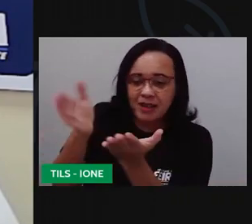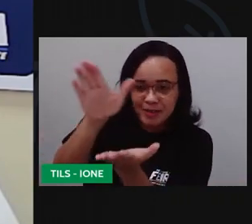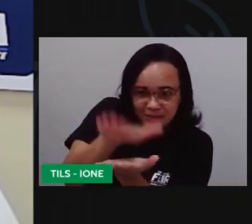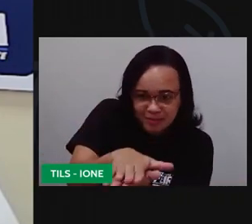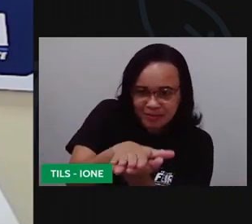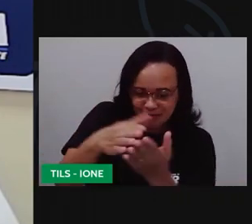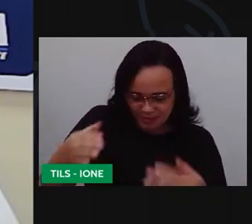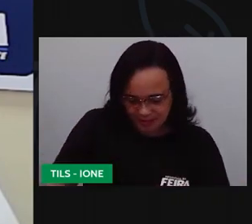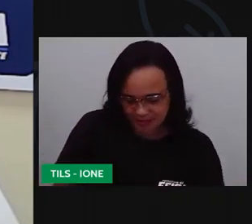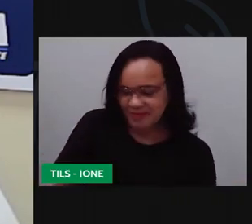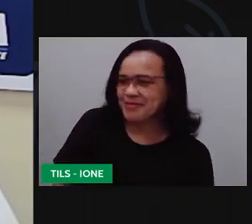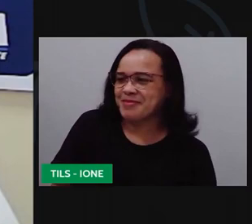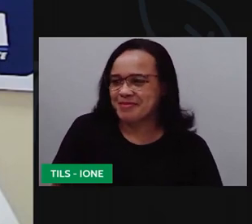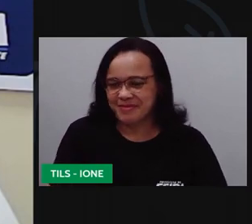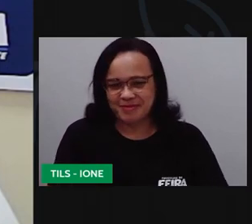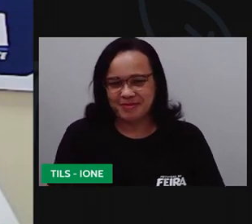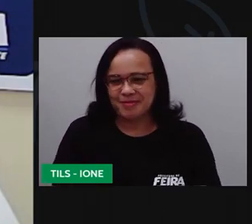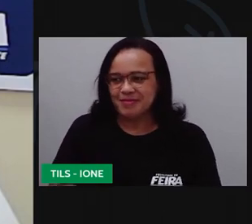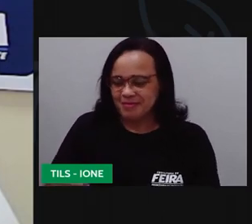que eu fiz? aí aqui ó